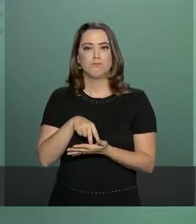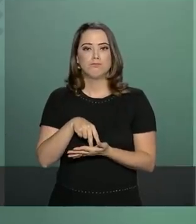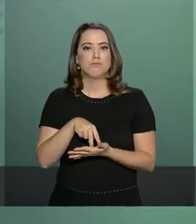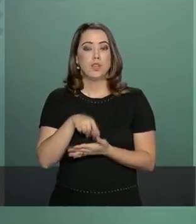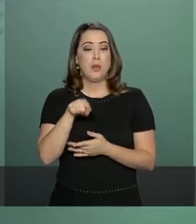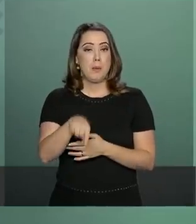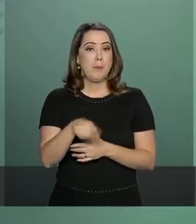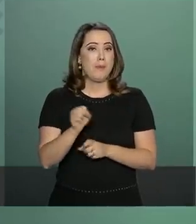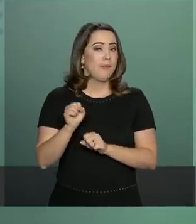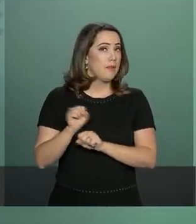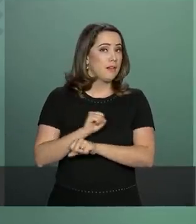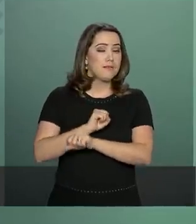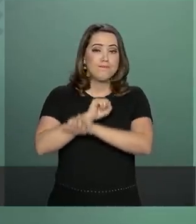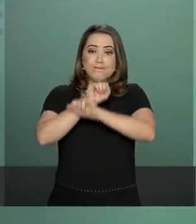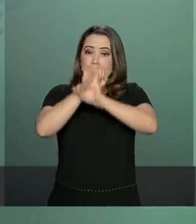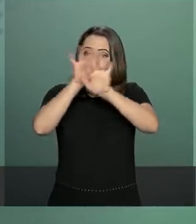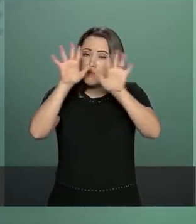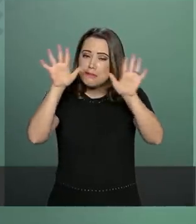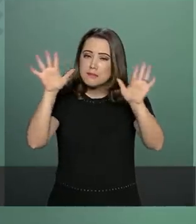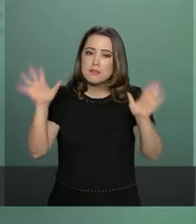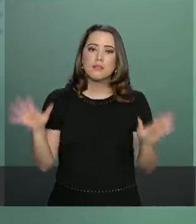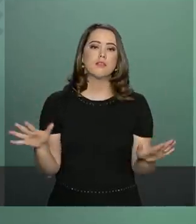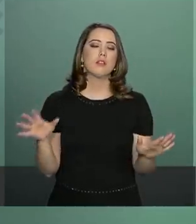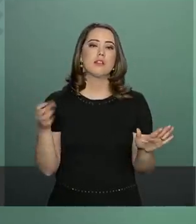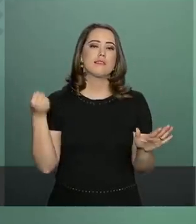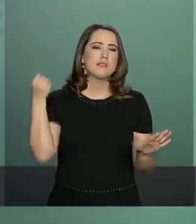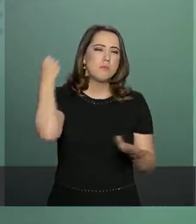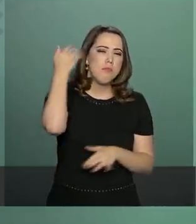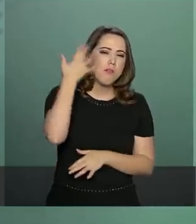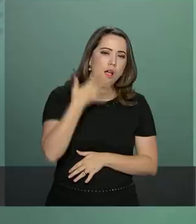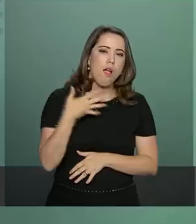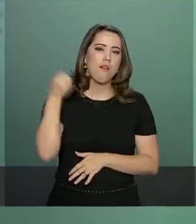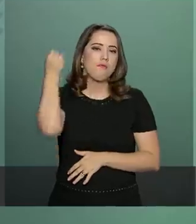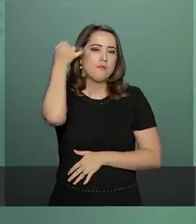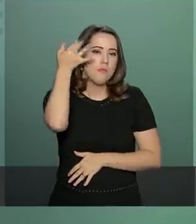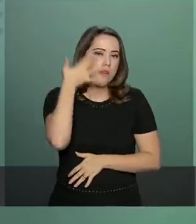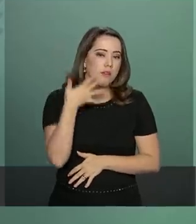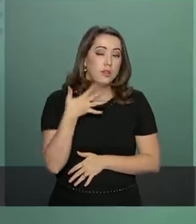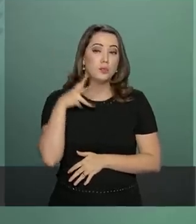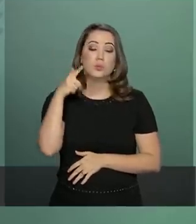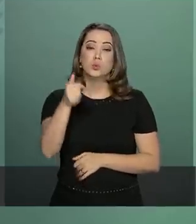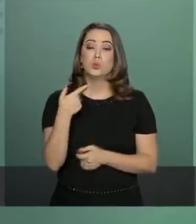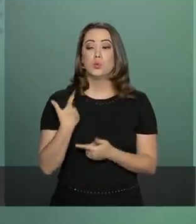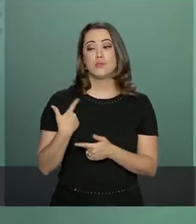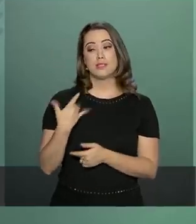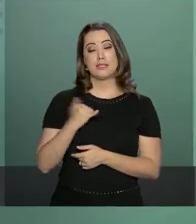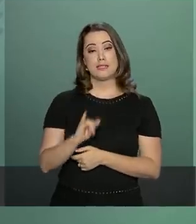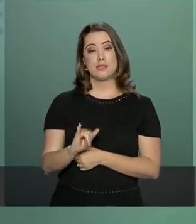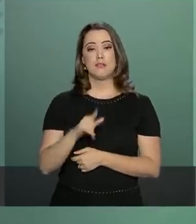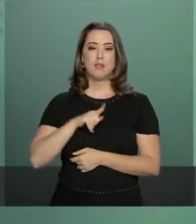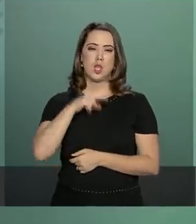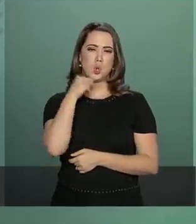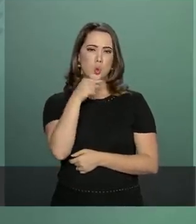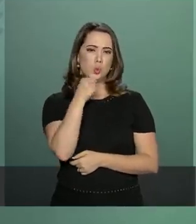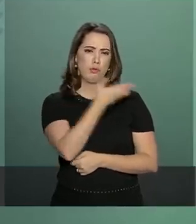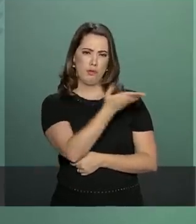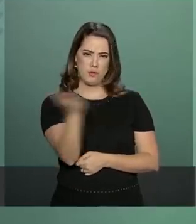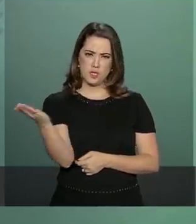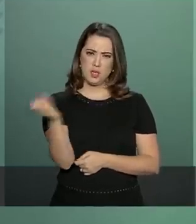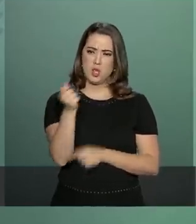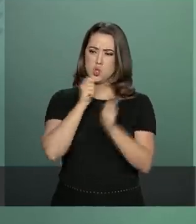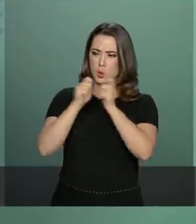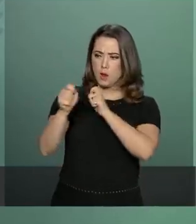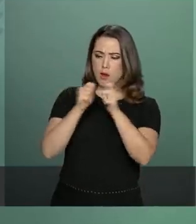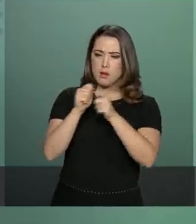quaisquer dúvidas que, por acaso, ainda perceberem no âmbito da análise de vocês, jornalistas,